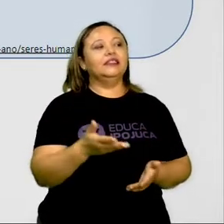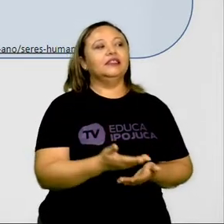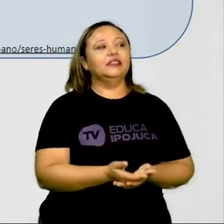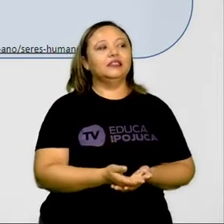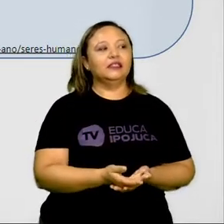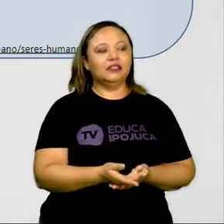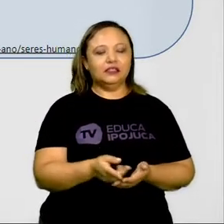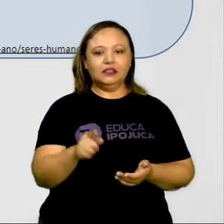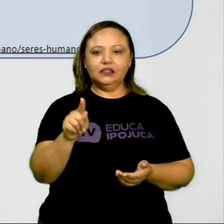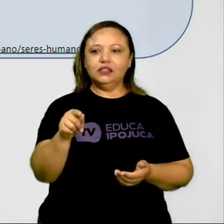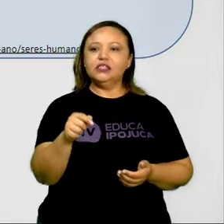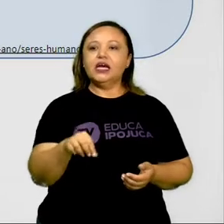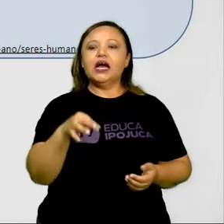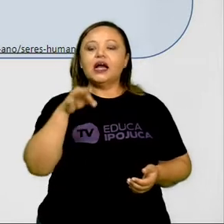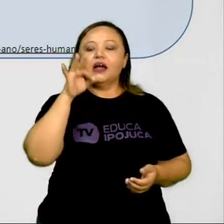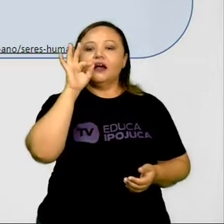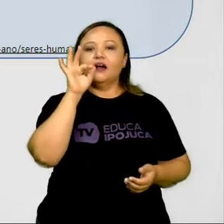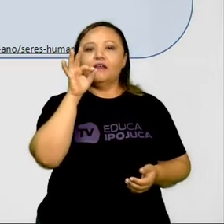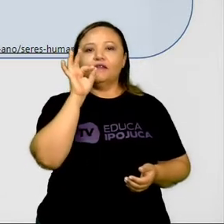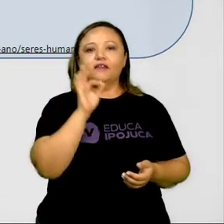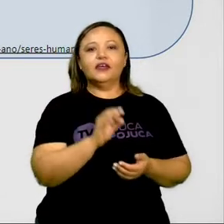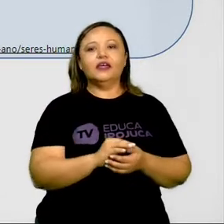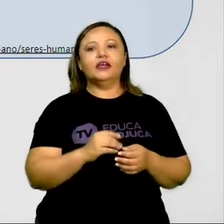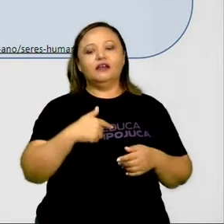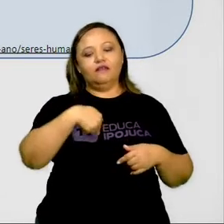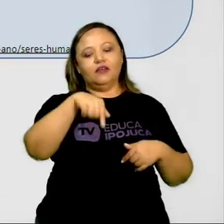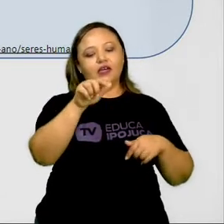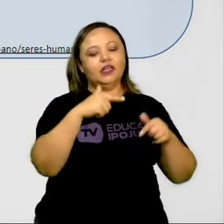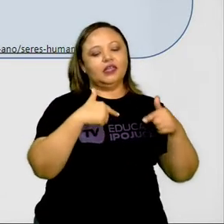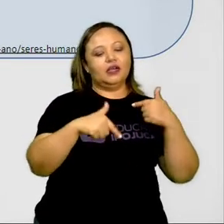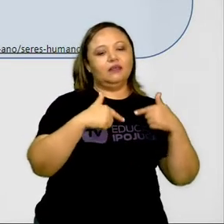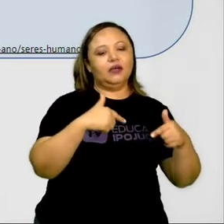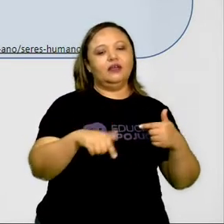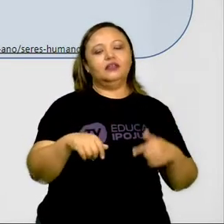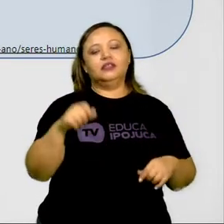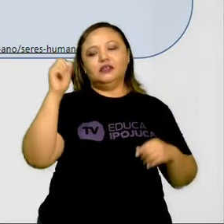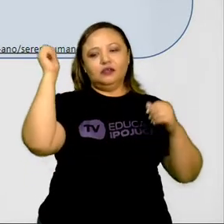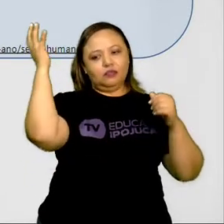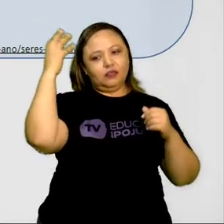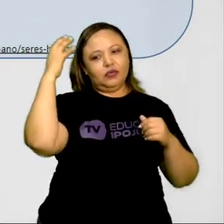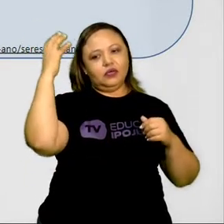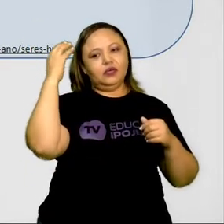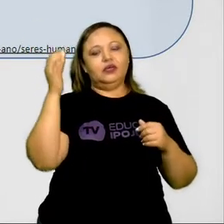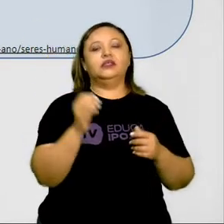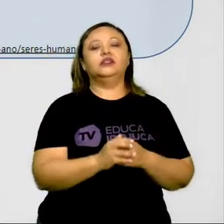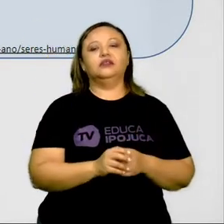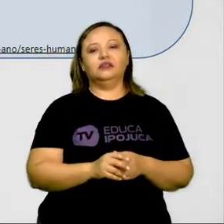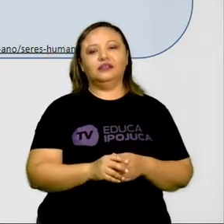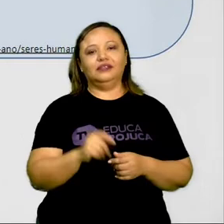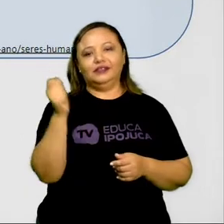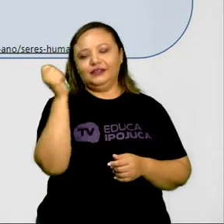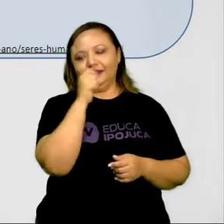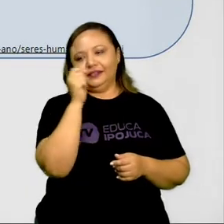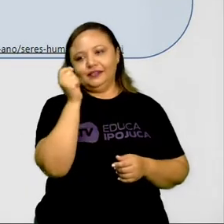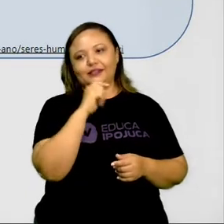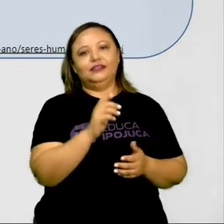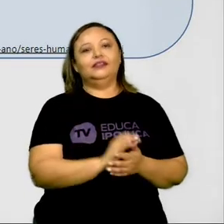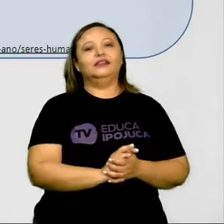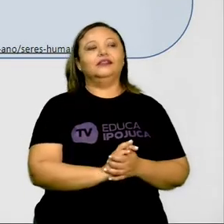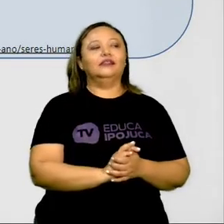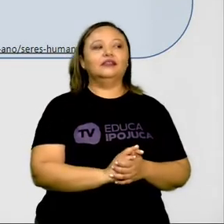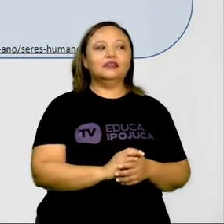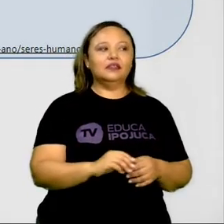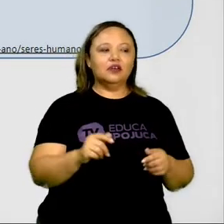A gente percebe que o café da manhã e ir ao trabalho, tomar banho, escovar os dentes, dormir. Então, ele além,